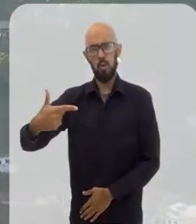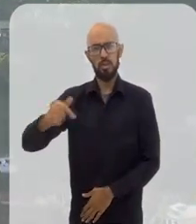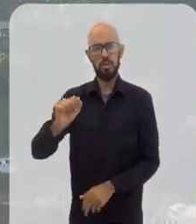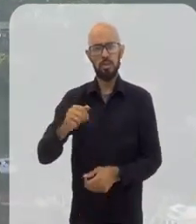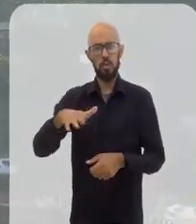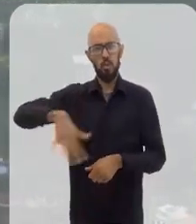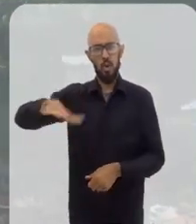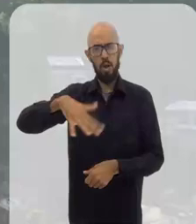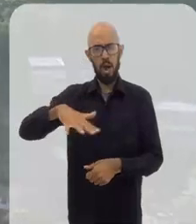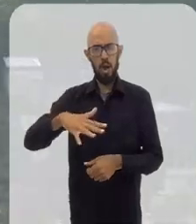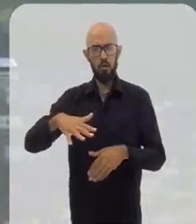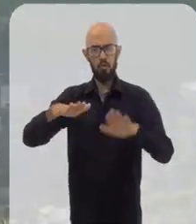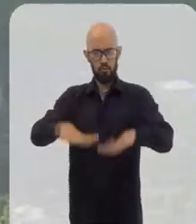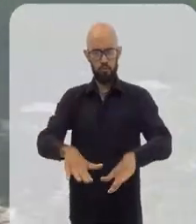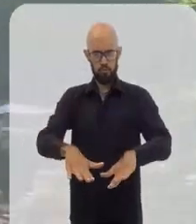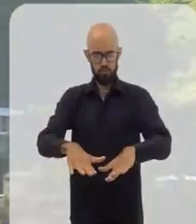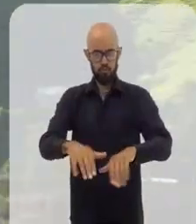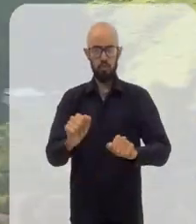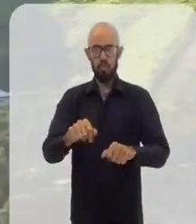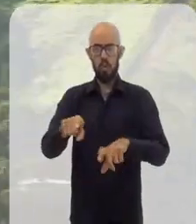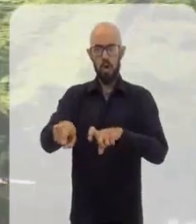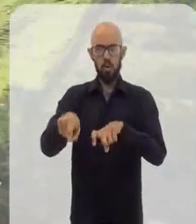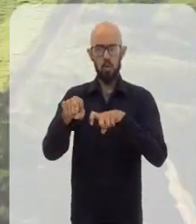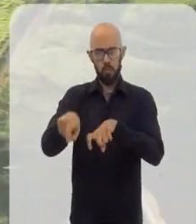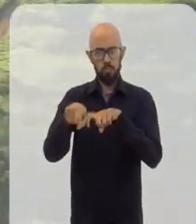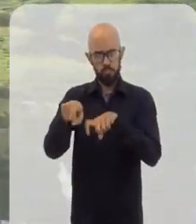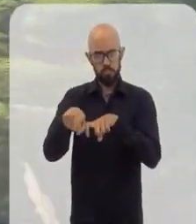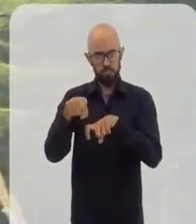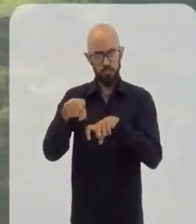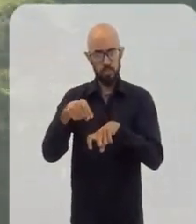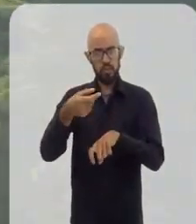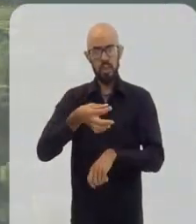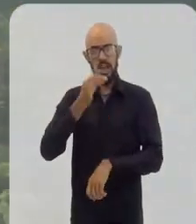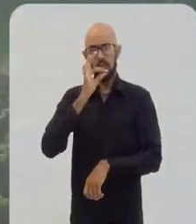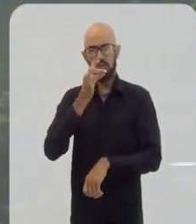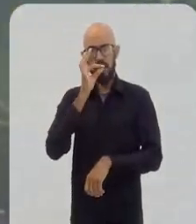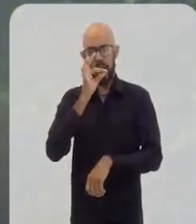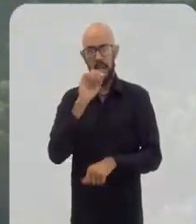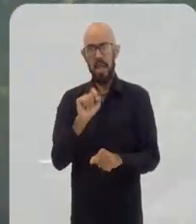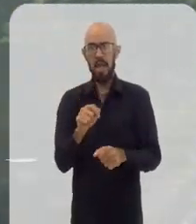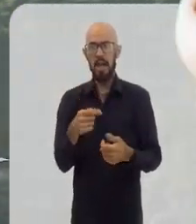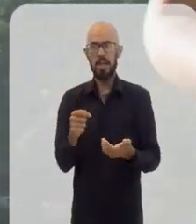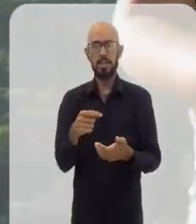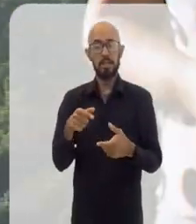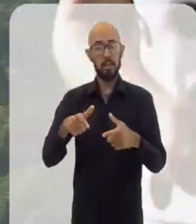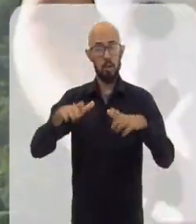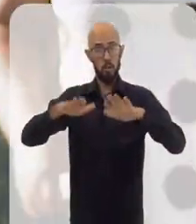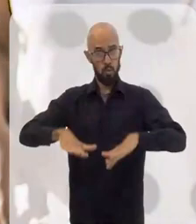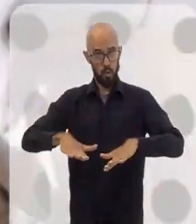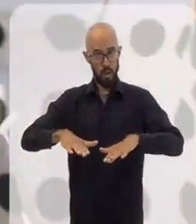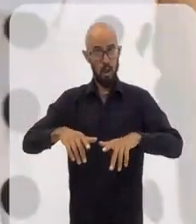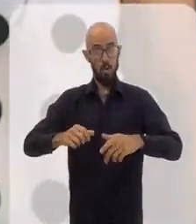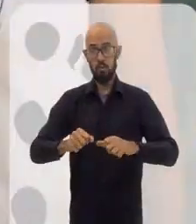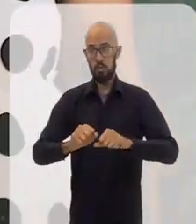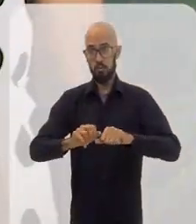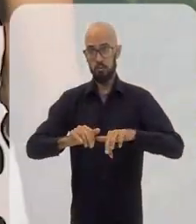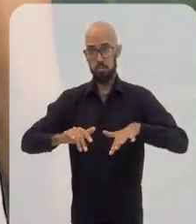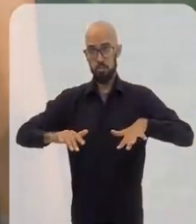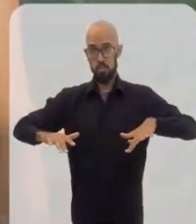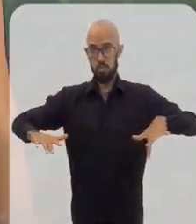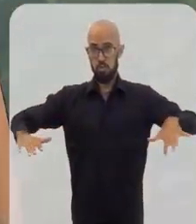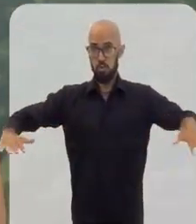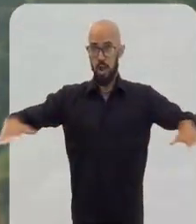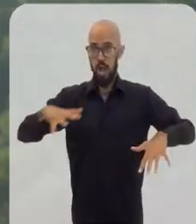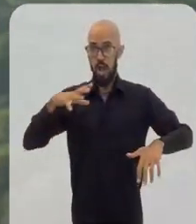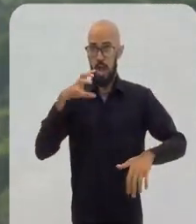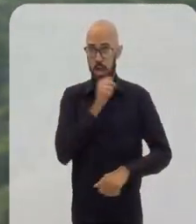do século XIX, com a chegada da cultura cafeeira, a colonização da região aconteceu de forma rápida e eficaz.